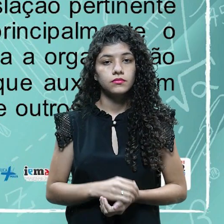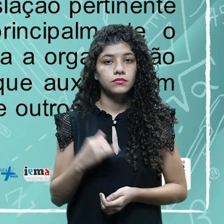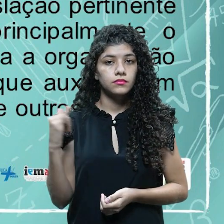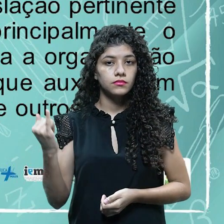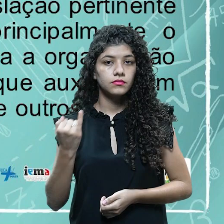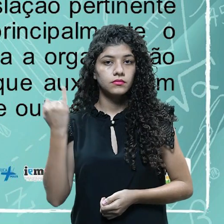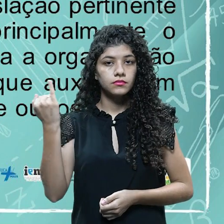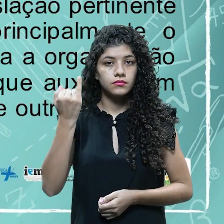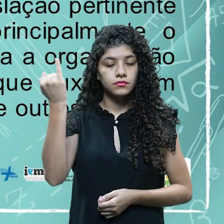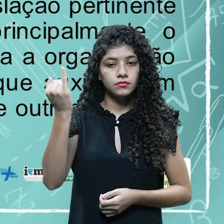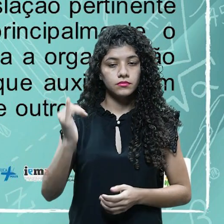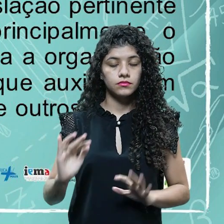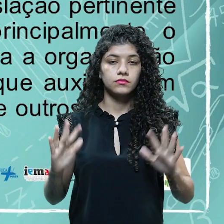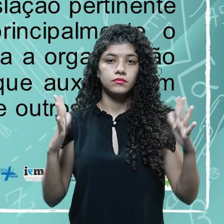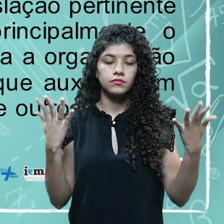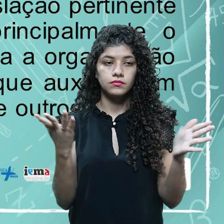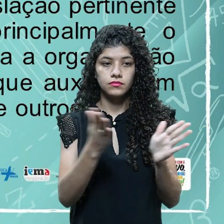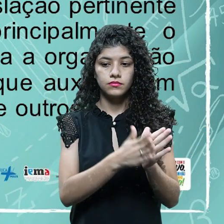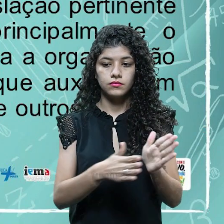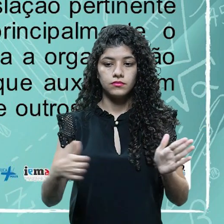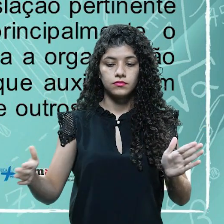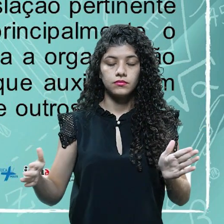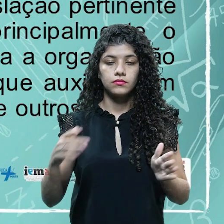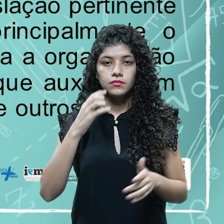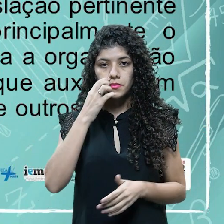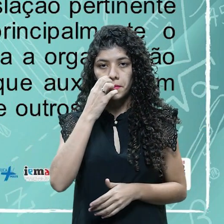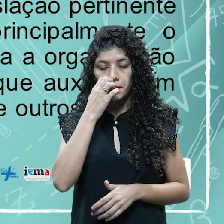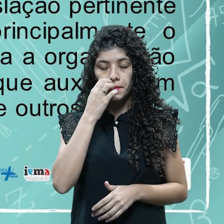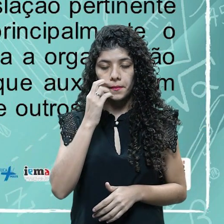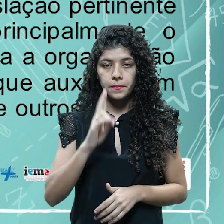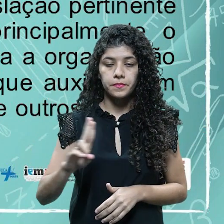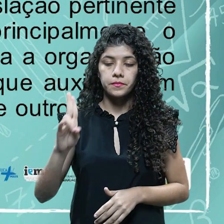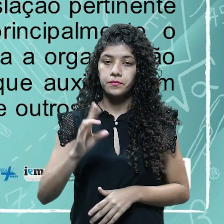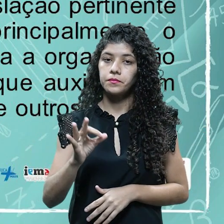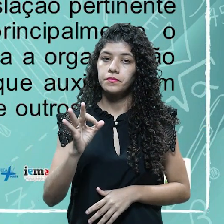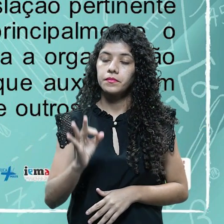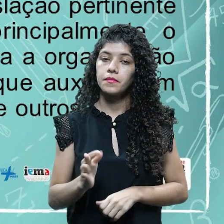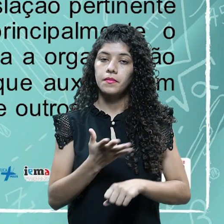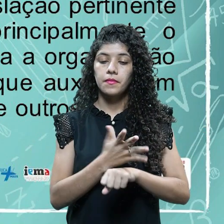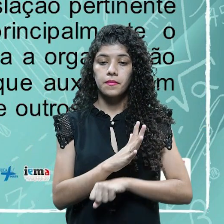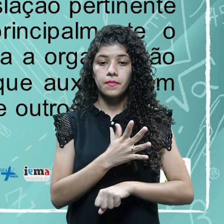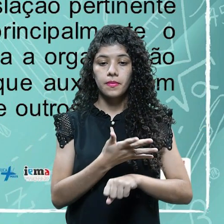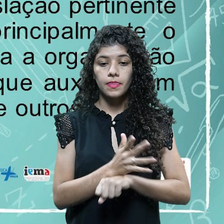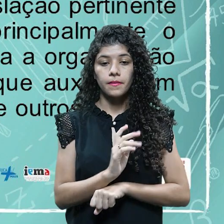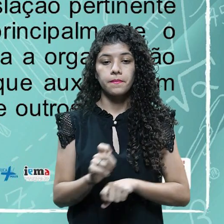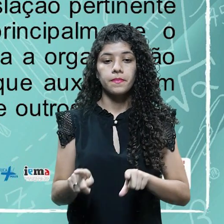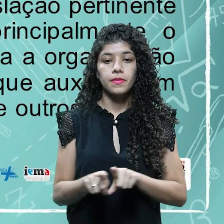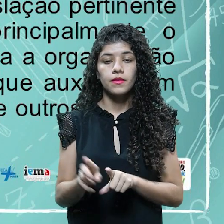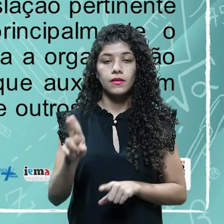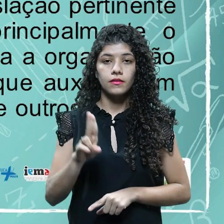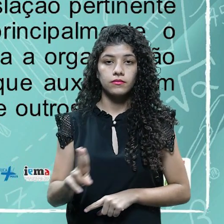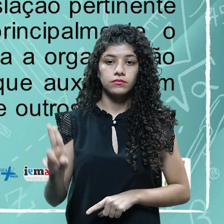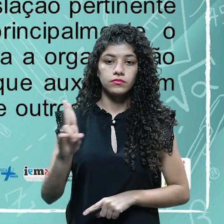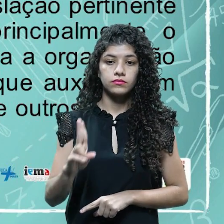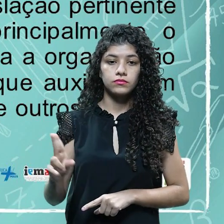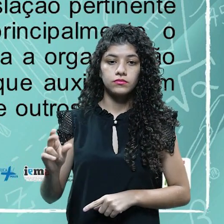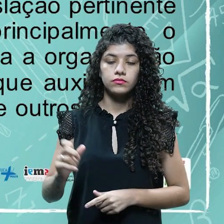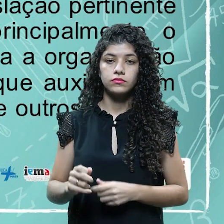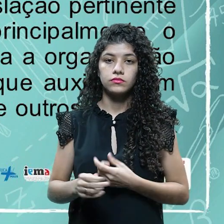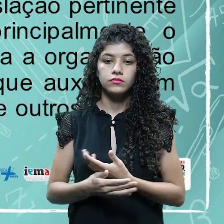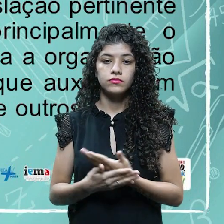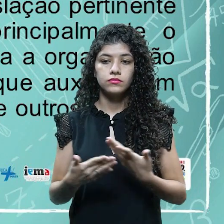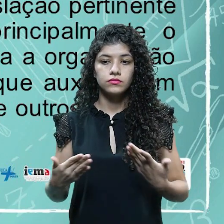sua correta aplicação, né, na prática. O uso de regras de cerimonial e protocolo em eventos,